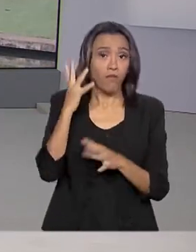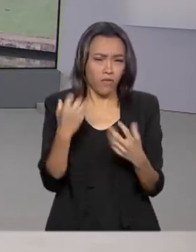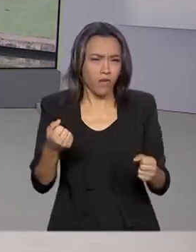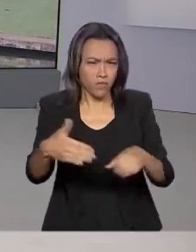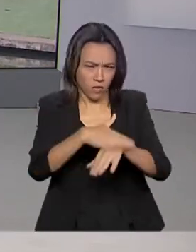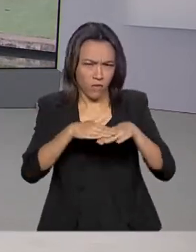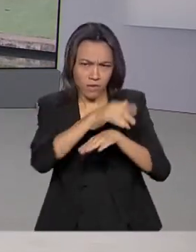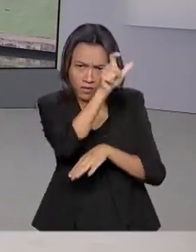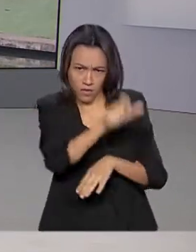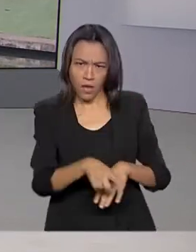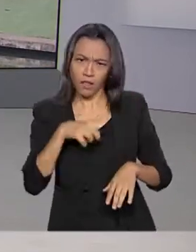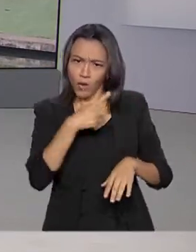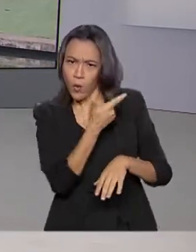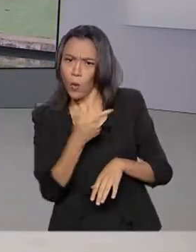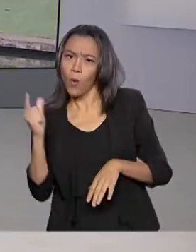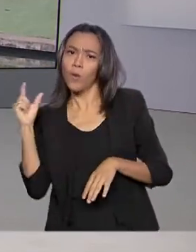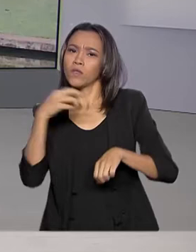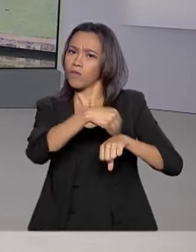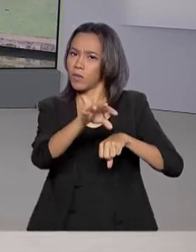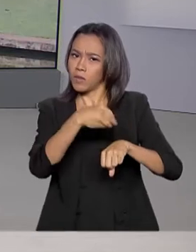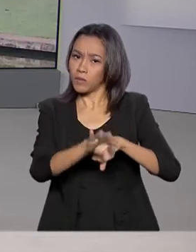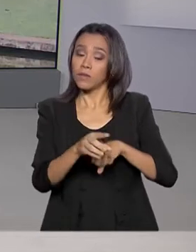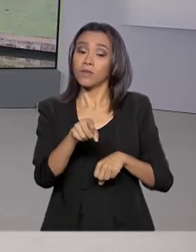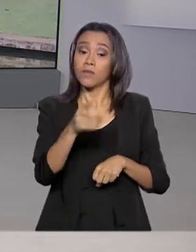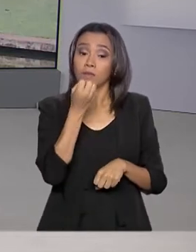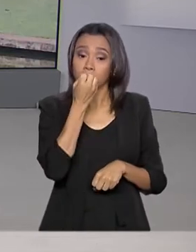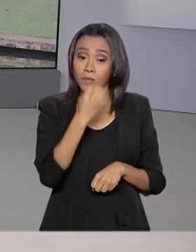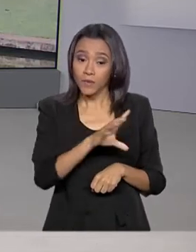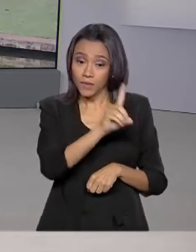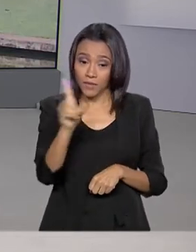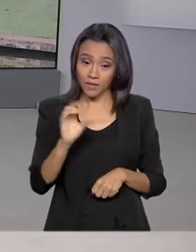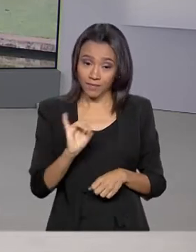Holanda, que tem outras informações pra gente. Olá, Luciana, bom dia pra você.